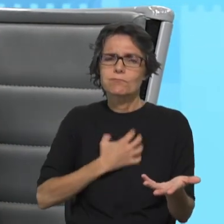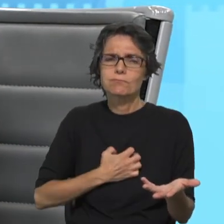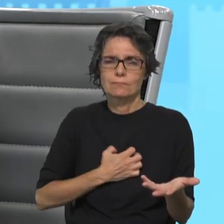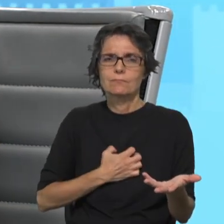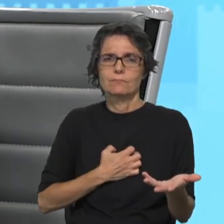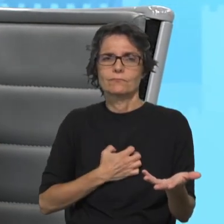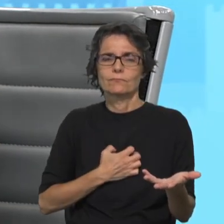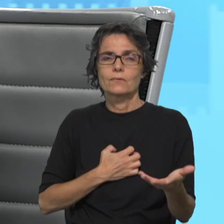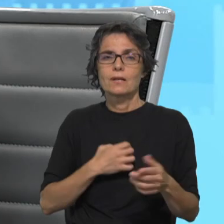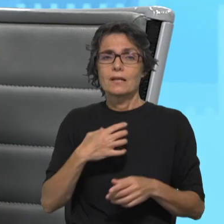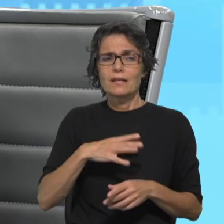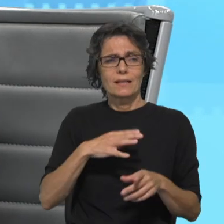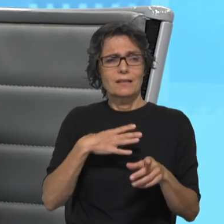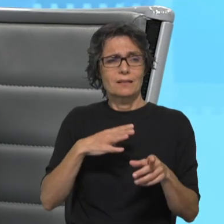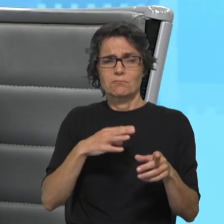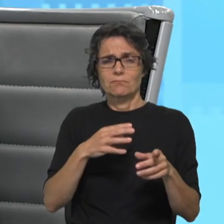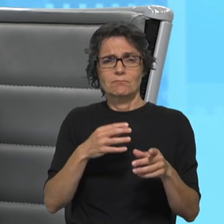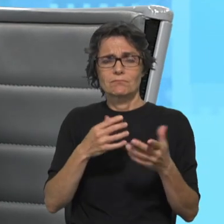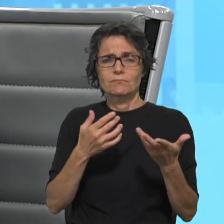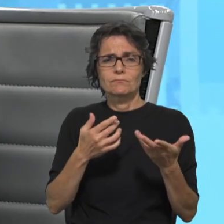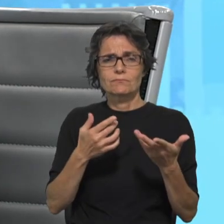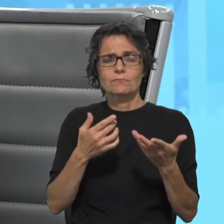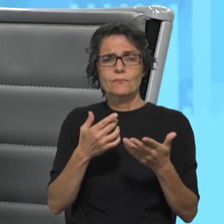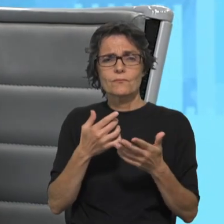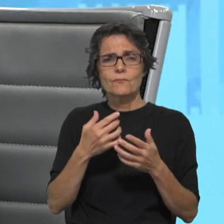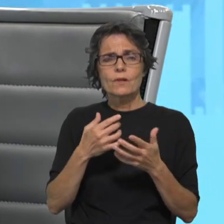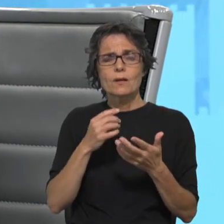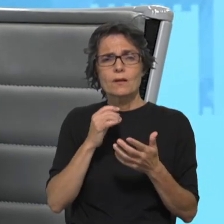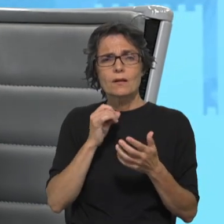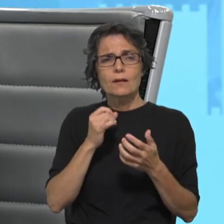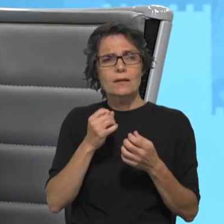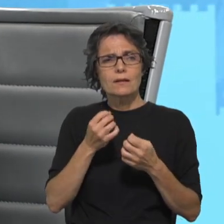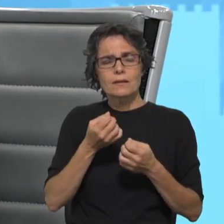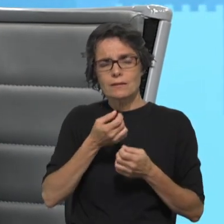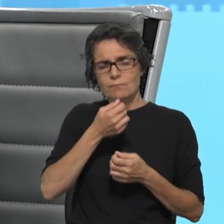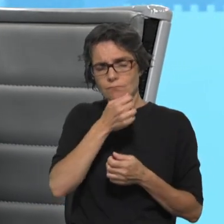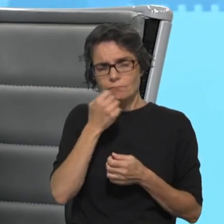e deixá-la de lado para, se isso levasse à conversão dos outros.